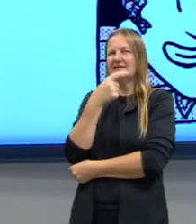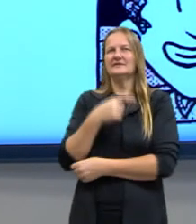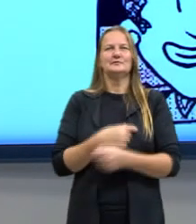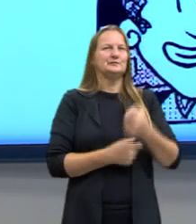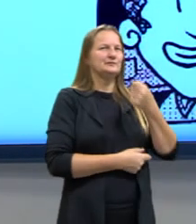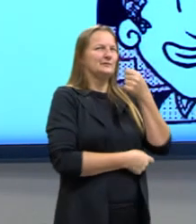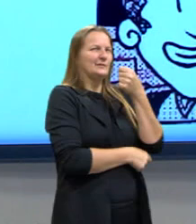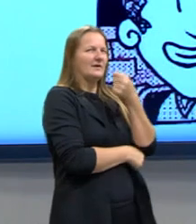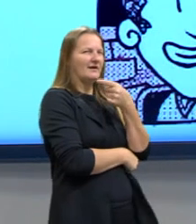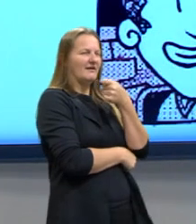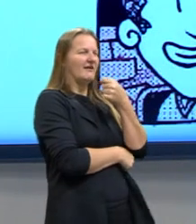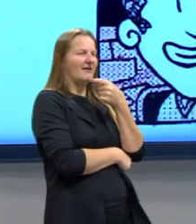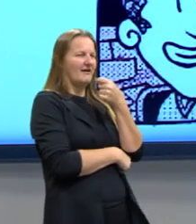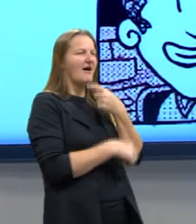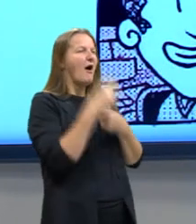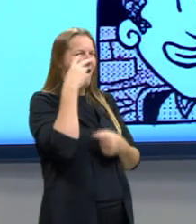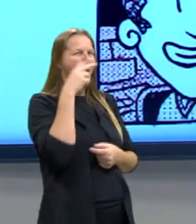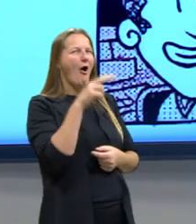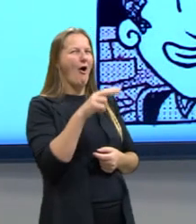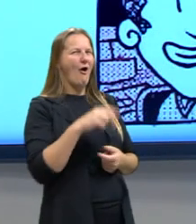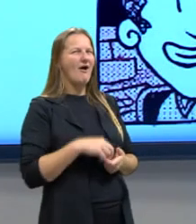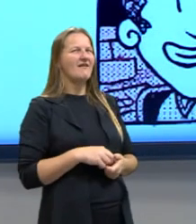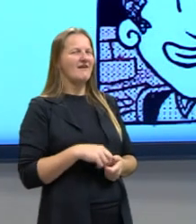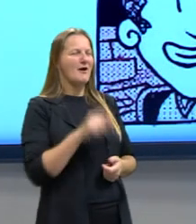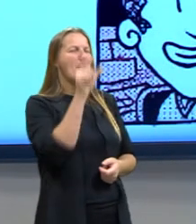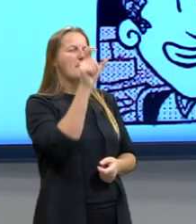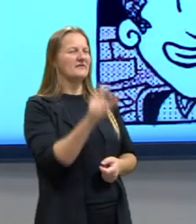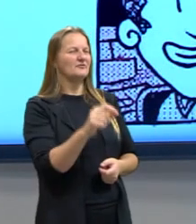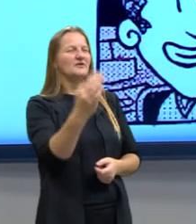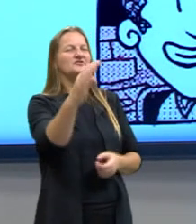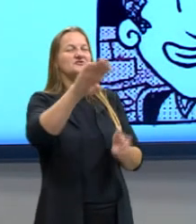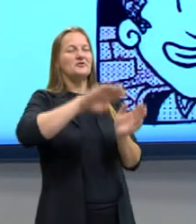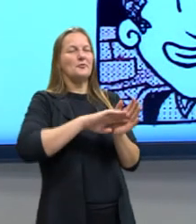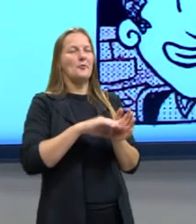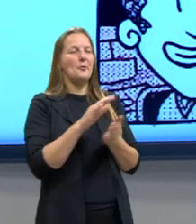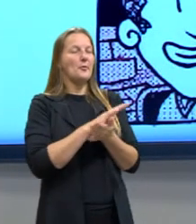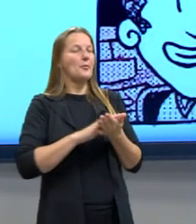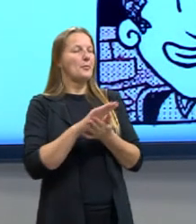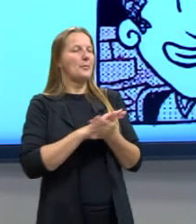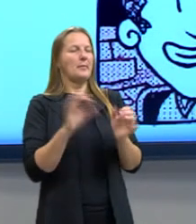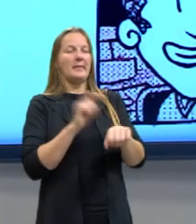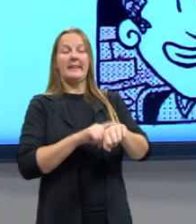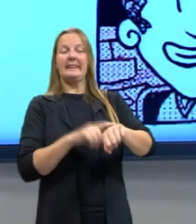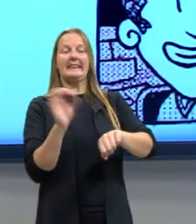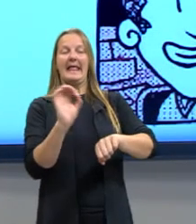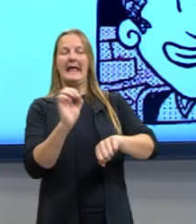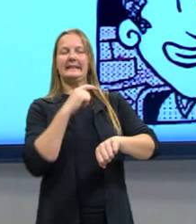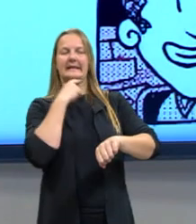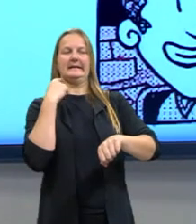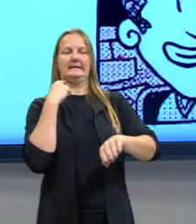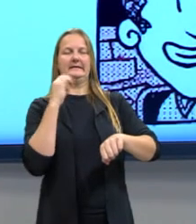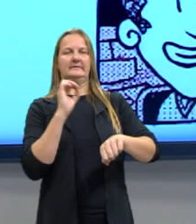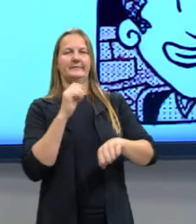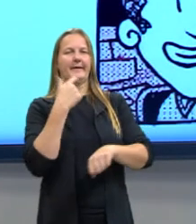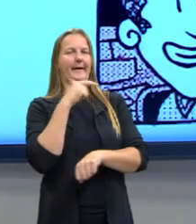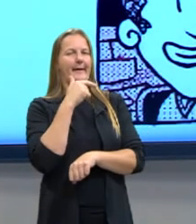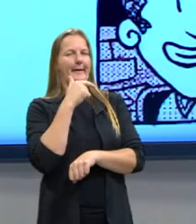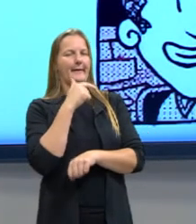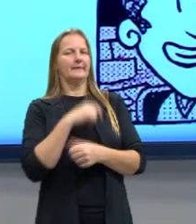tem ali. Olhem só quem chegou. Não está nem um pouco atrasado. Ironia.